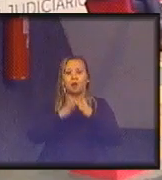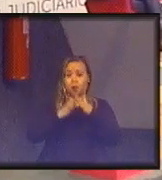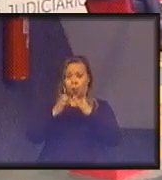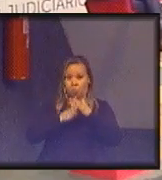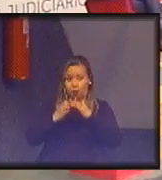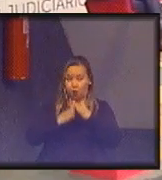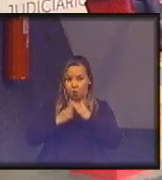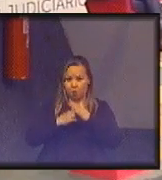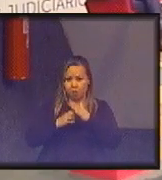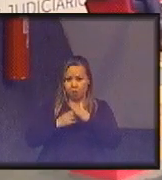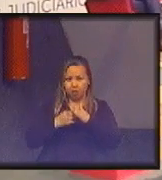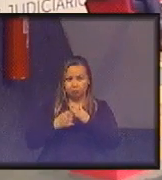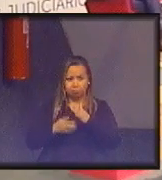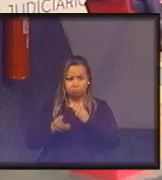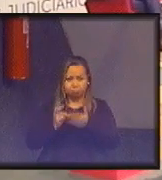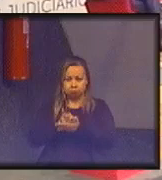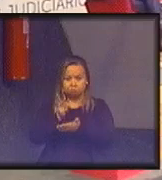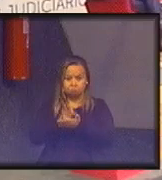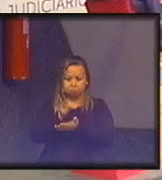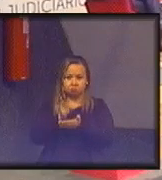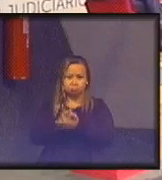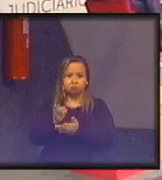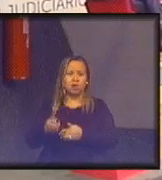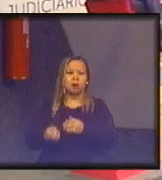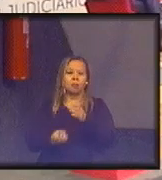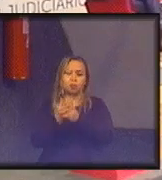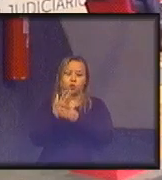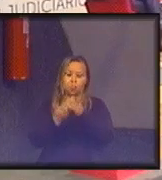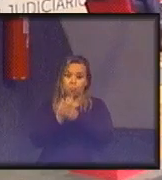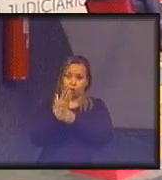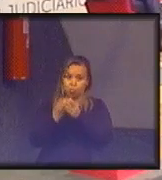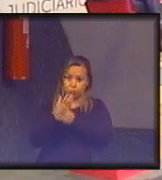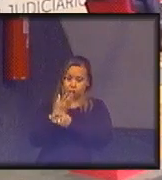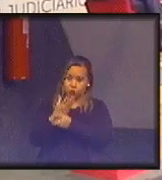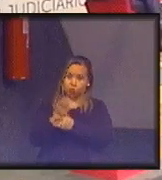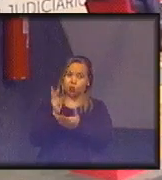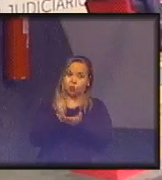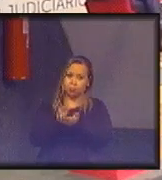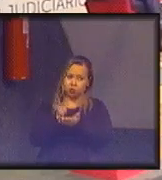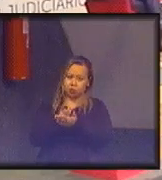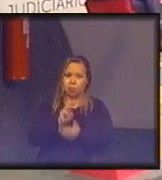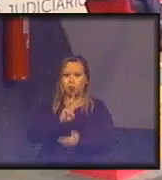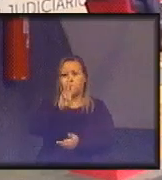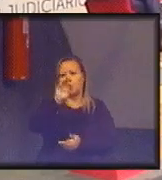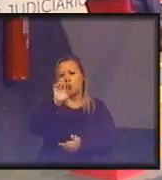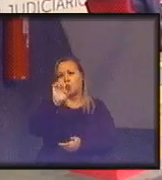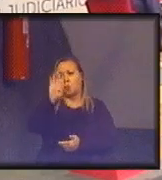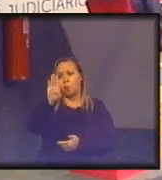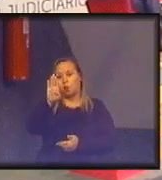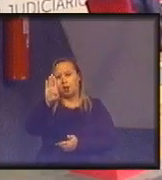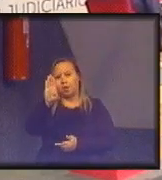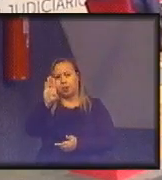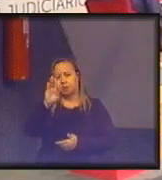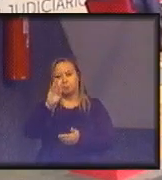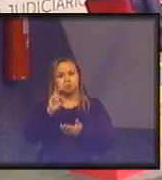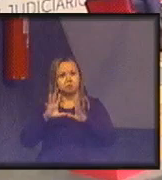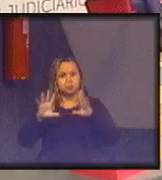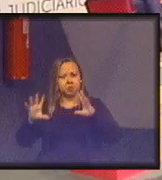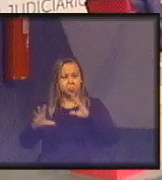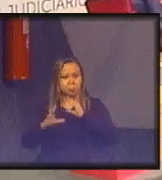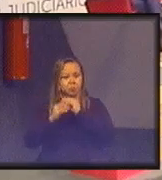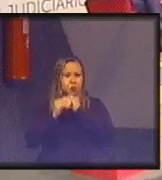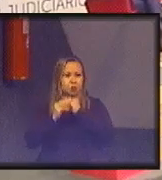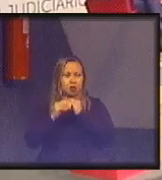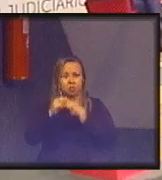quando surgiu quando se consolidou a web completamente ali nos